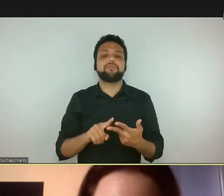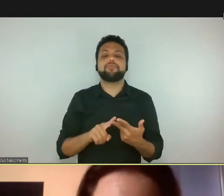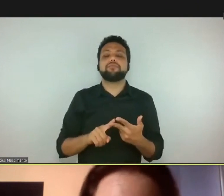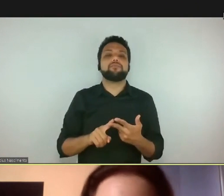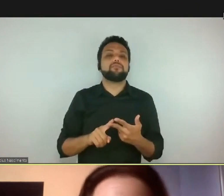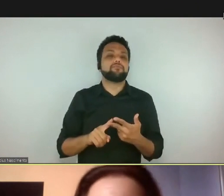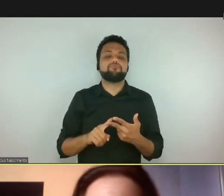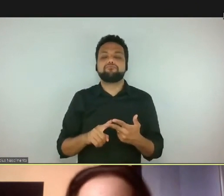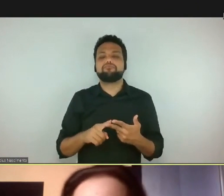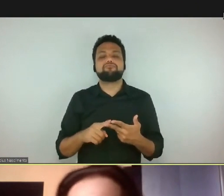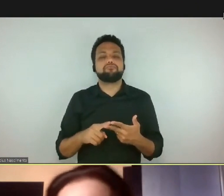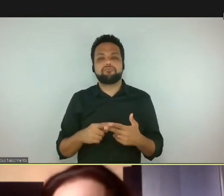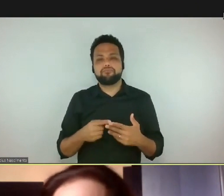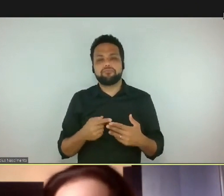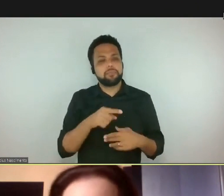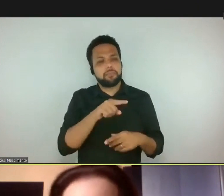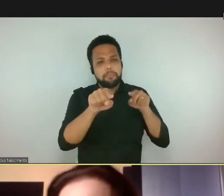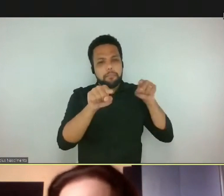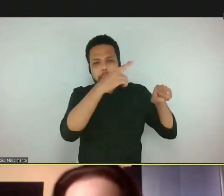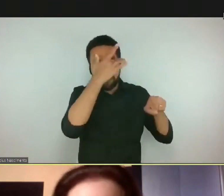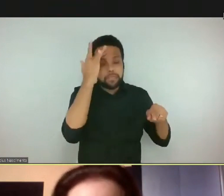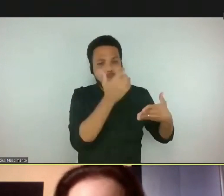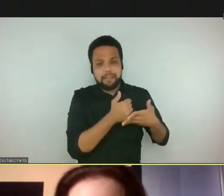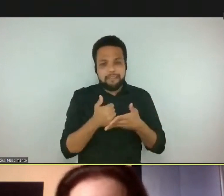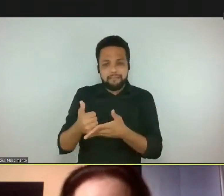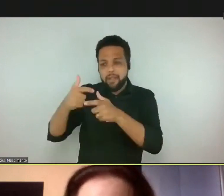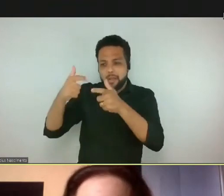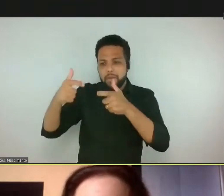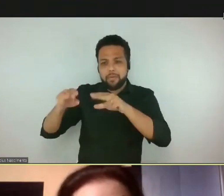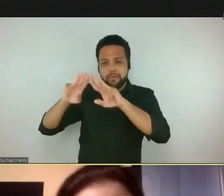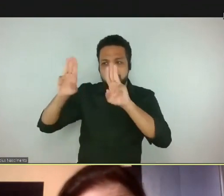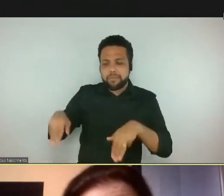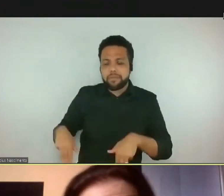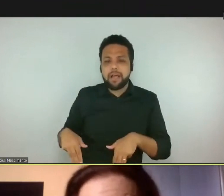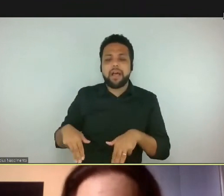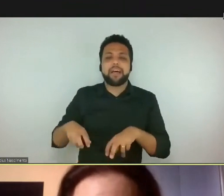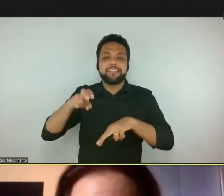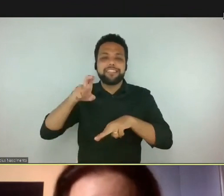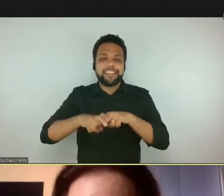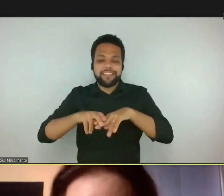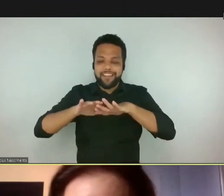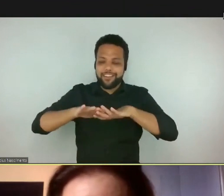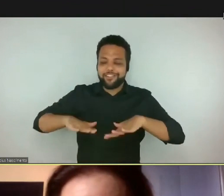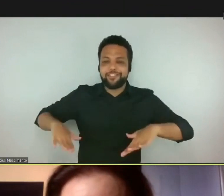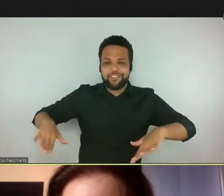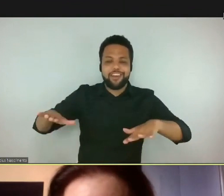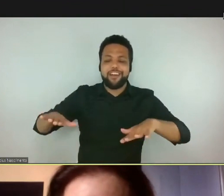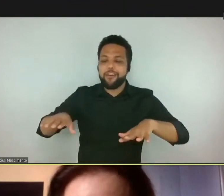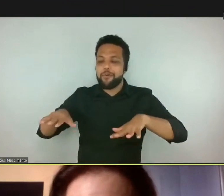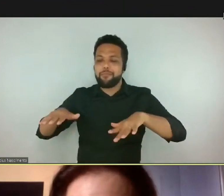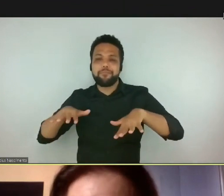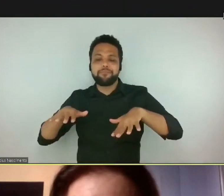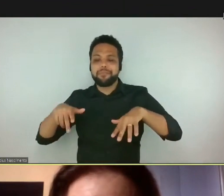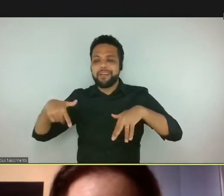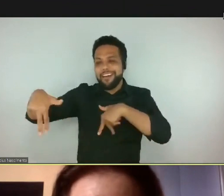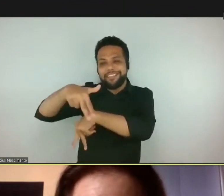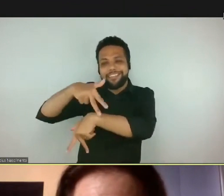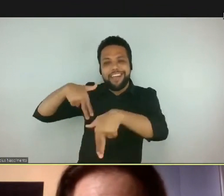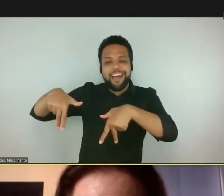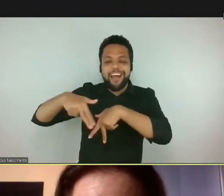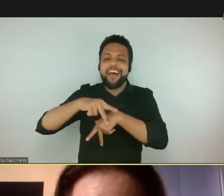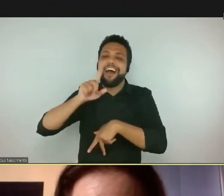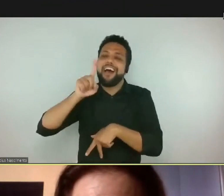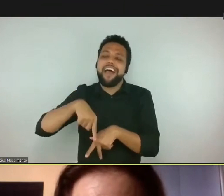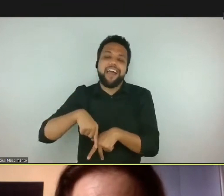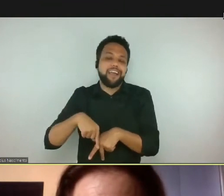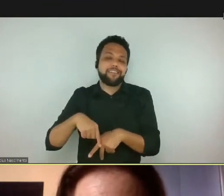espaço do museu e andar e movimentar e sentar no chão. Isso daí é um privilégio que durante os últimos 28